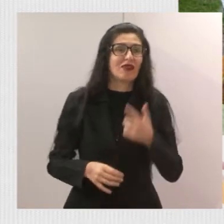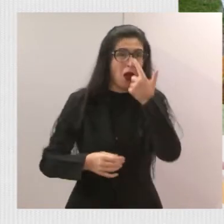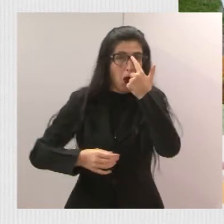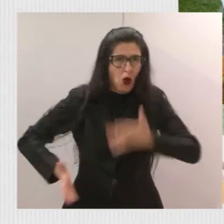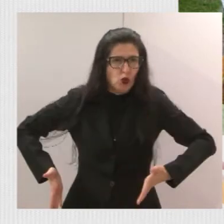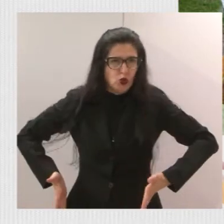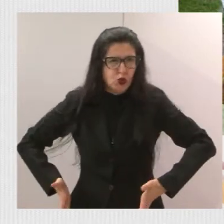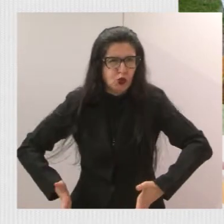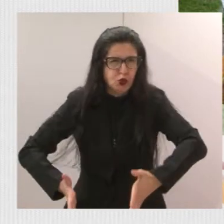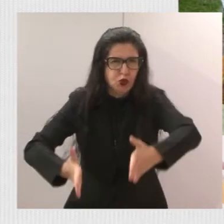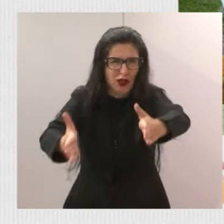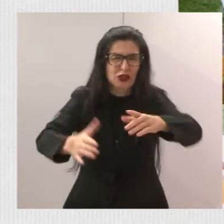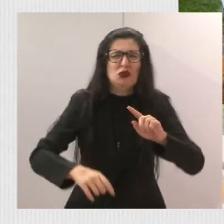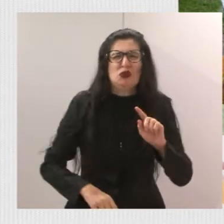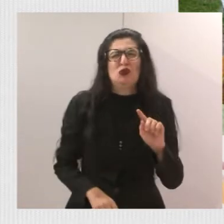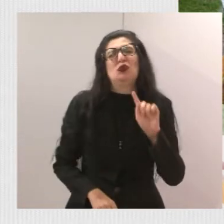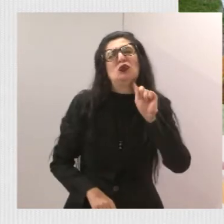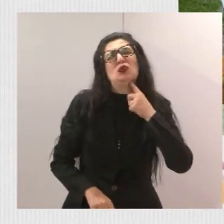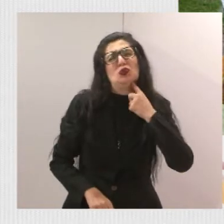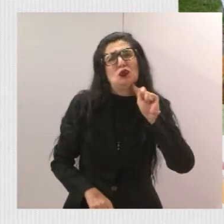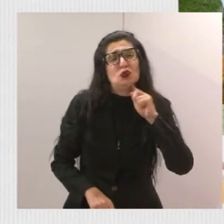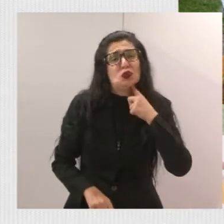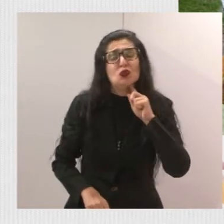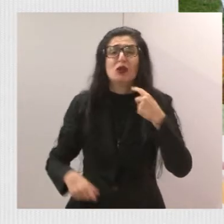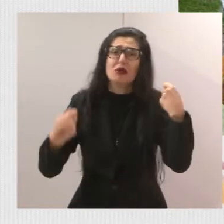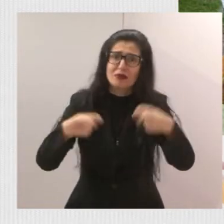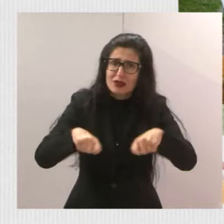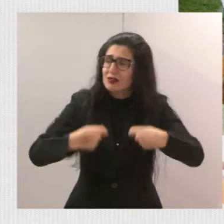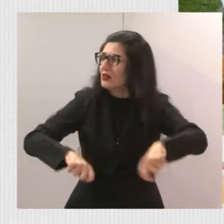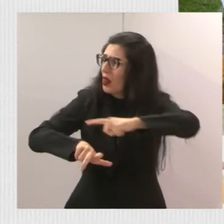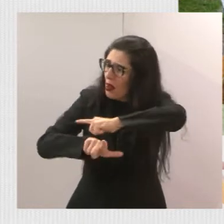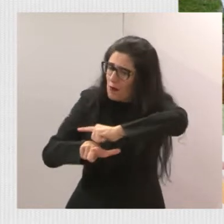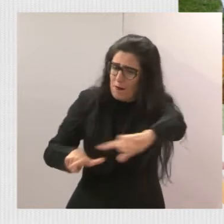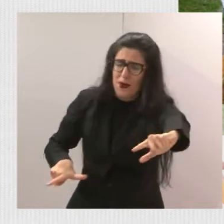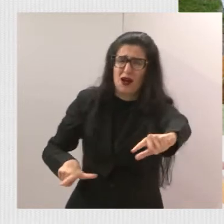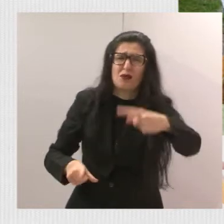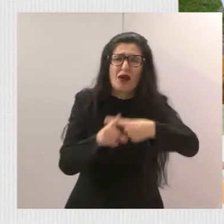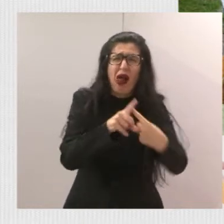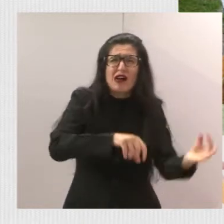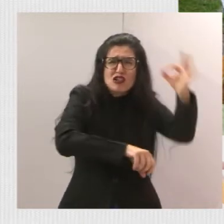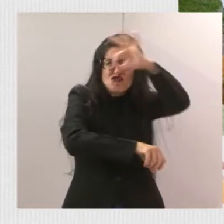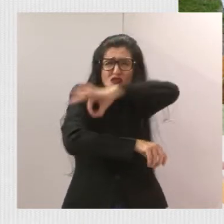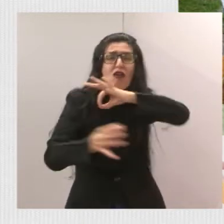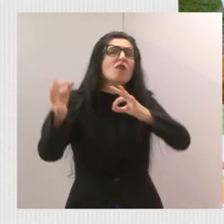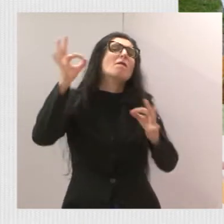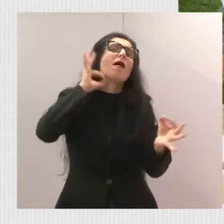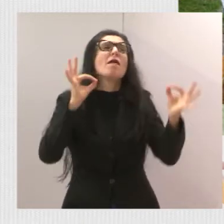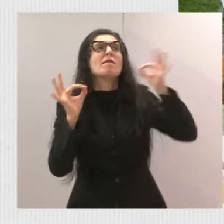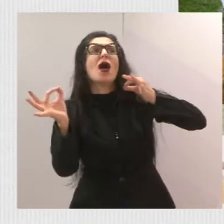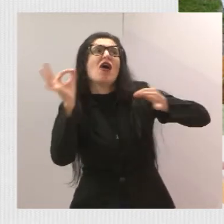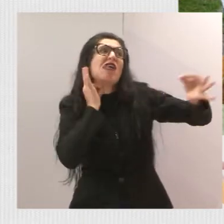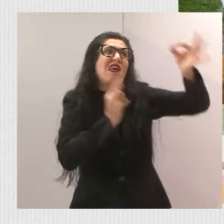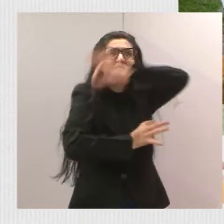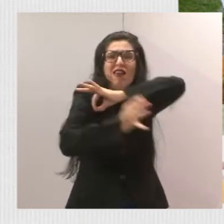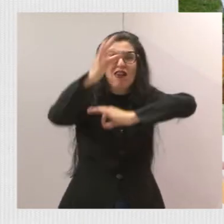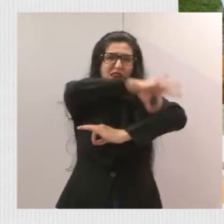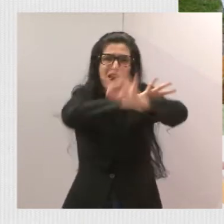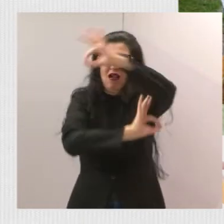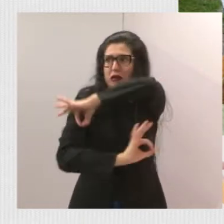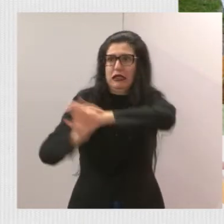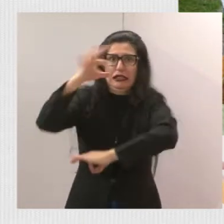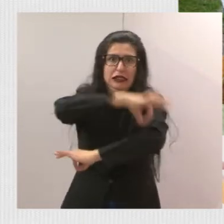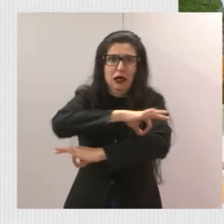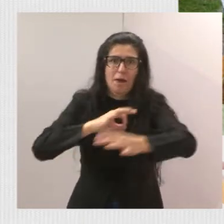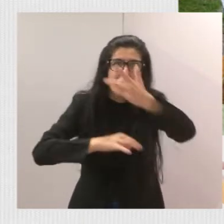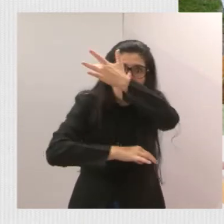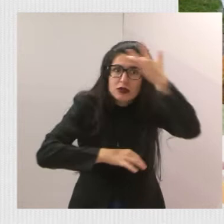Tem que limpar esse valetão porque ninguém aguenta mais os pernelongos que estão lá. Nesse valetão lá, os moradores não